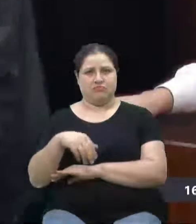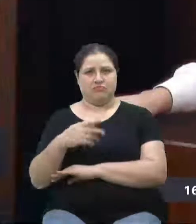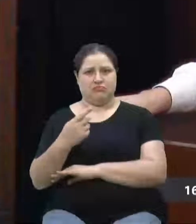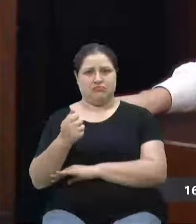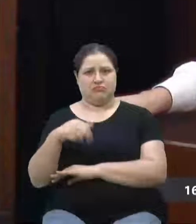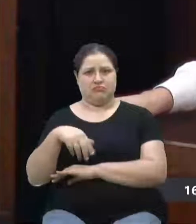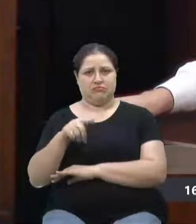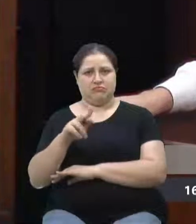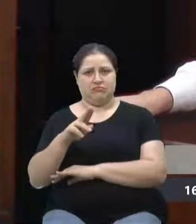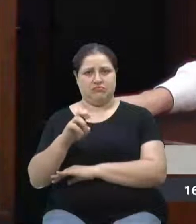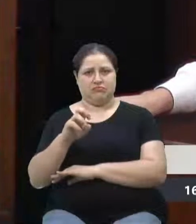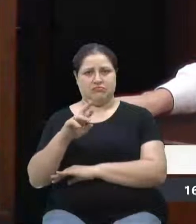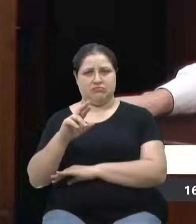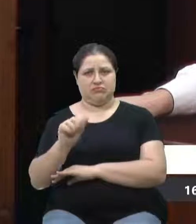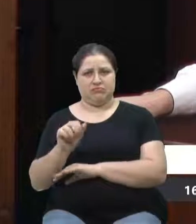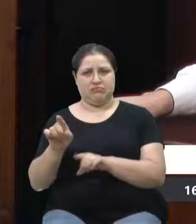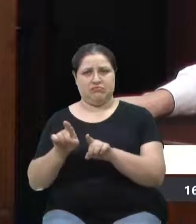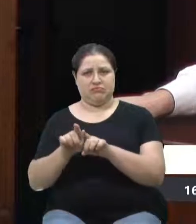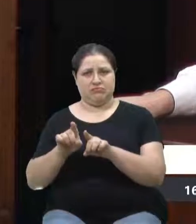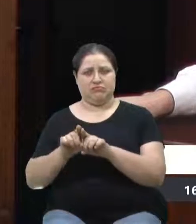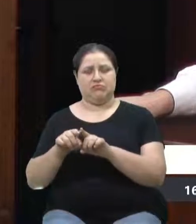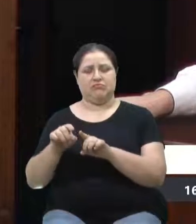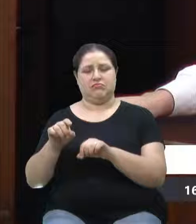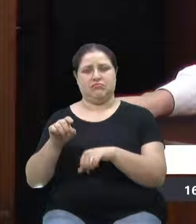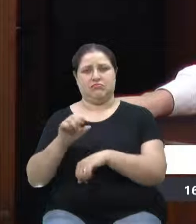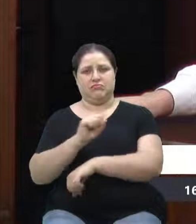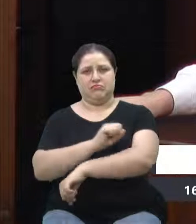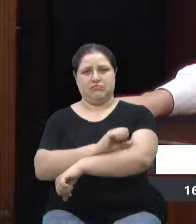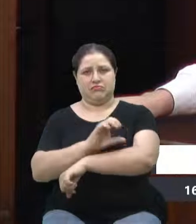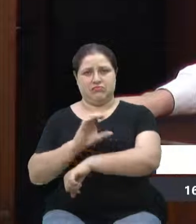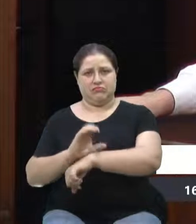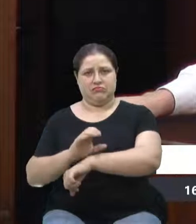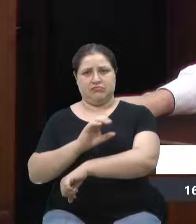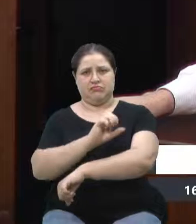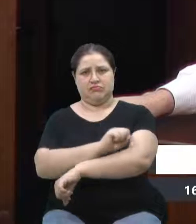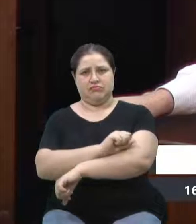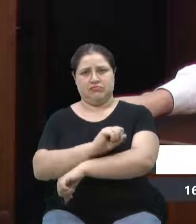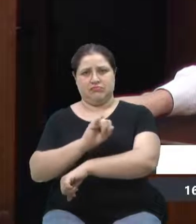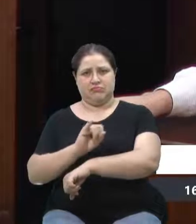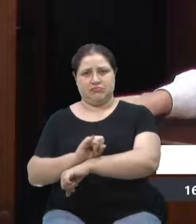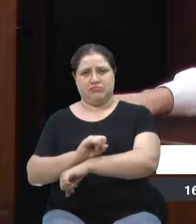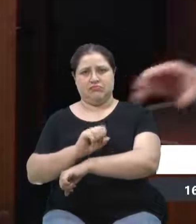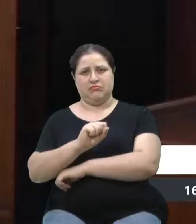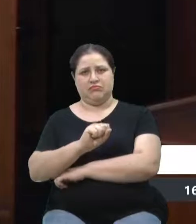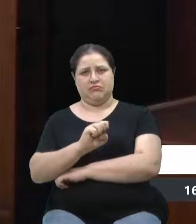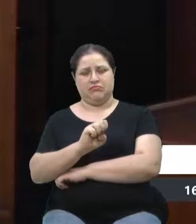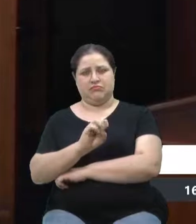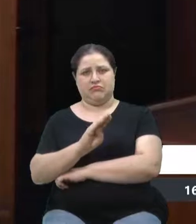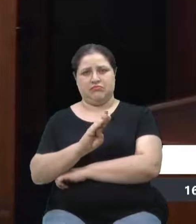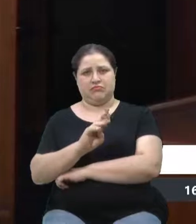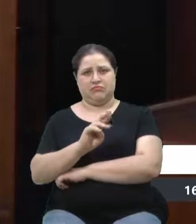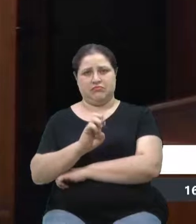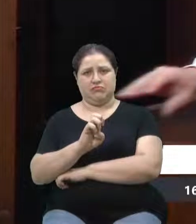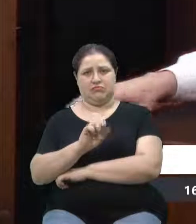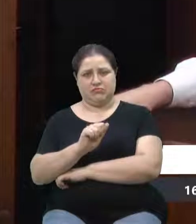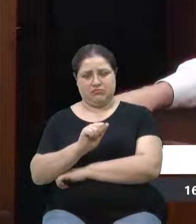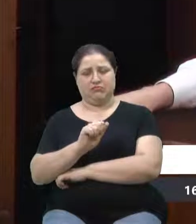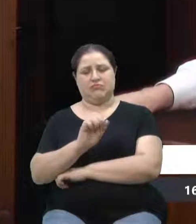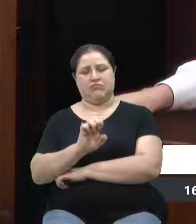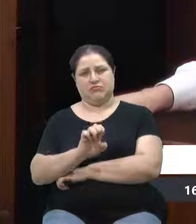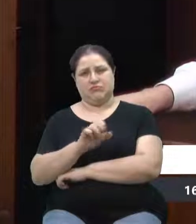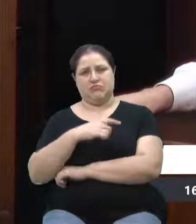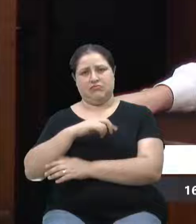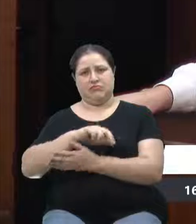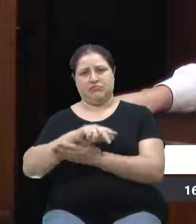educação de cursos profissionalizantes, o SENAC, o SENAI, o SEBRAE. Tivemos diversas entidades